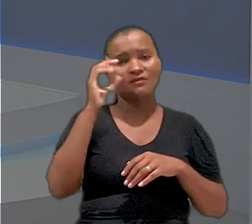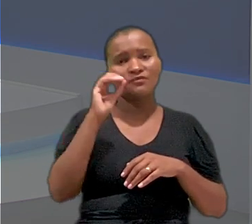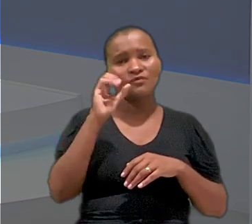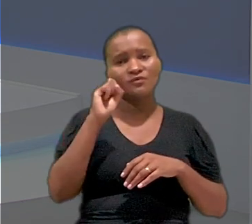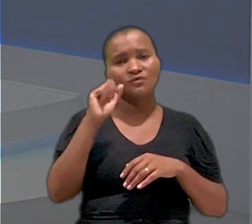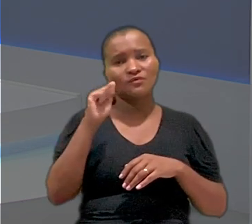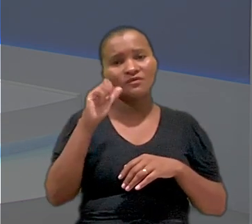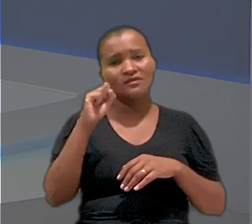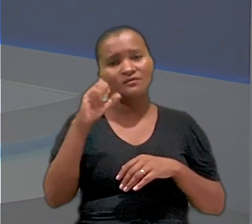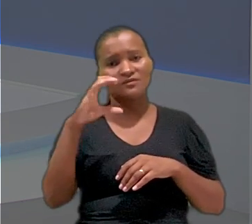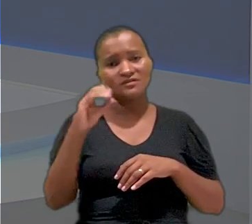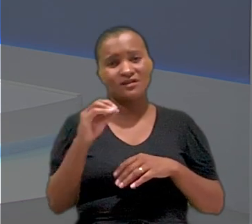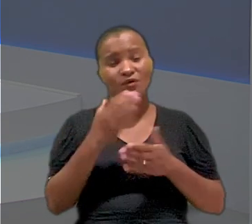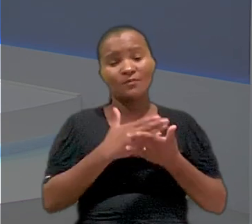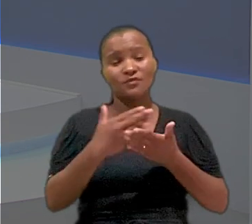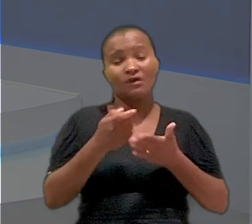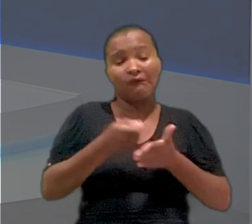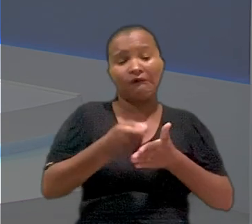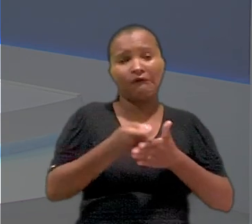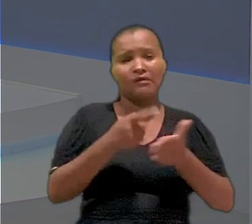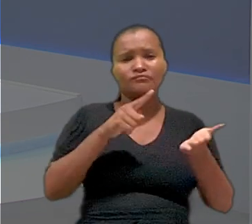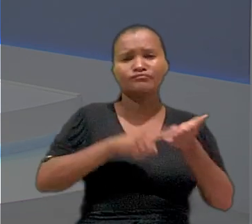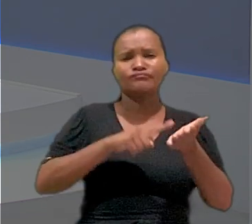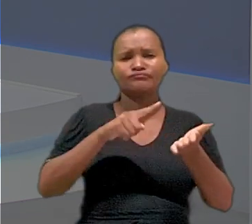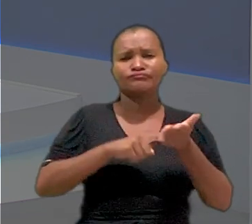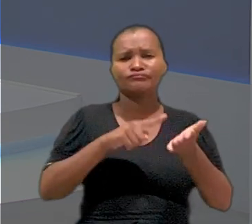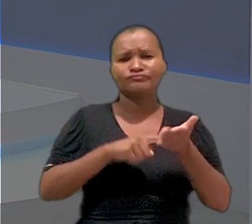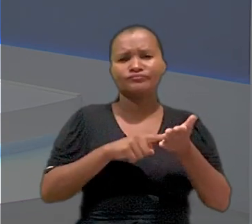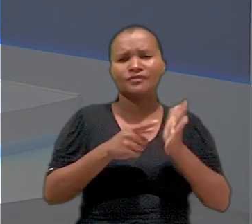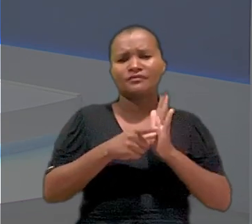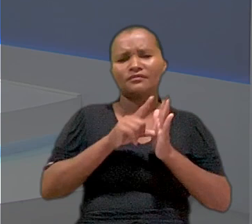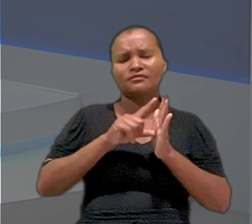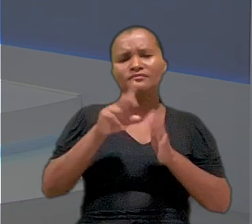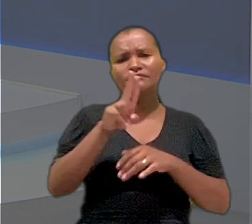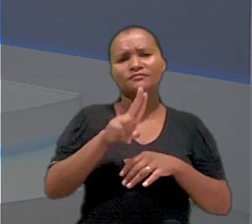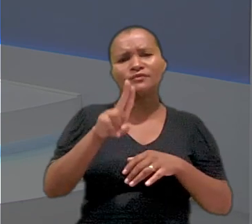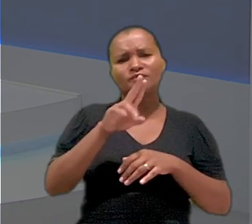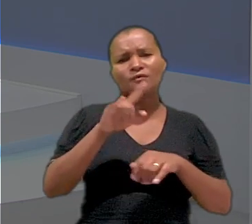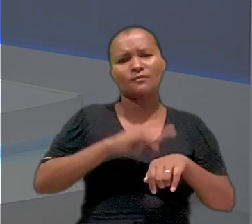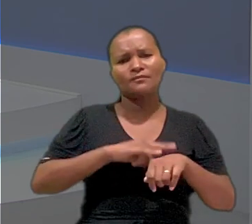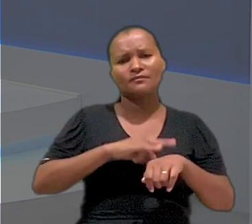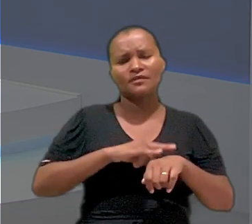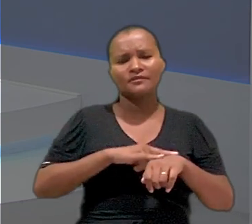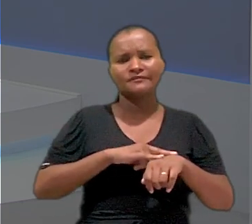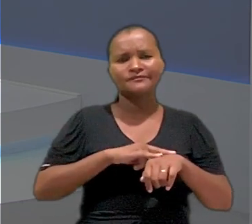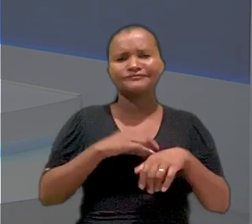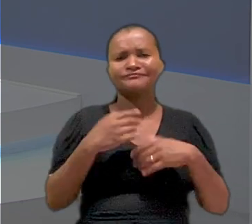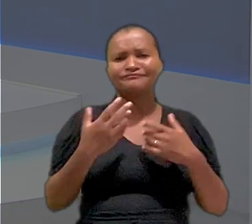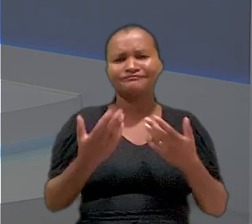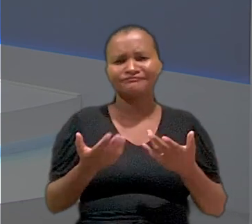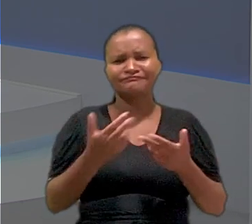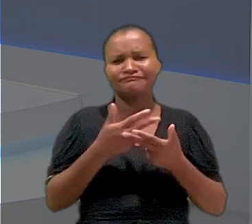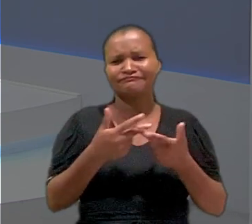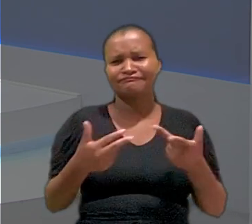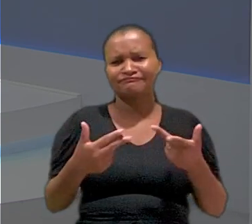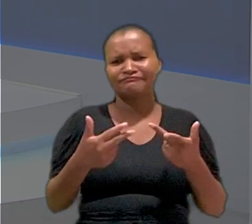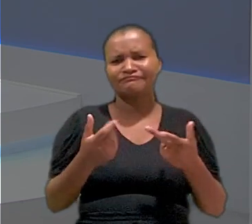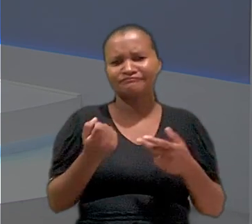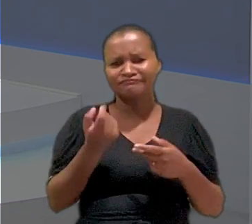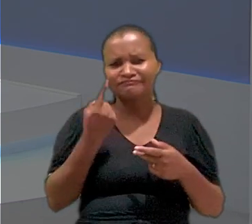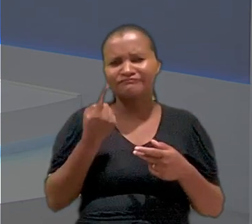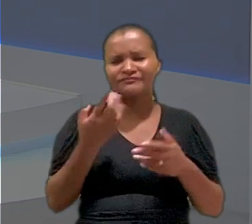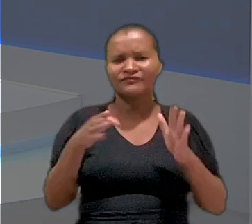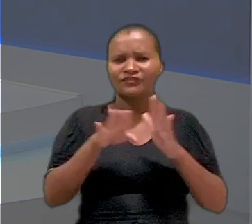Osasco, em São Paulo, que passou a exigir identificação biométrica prévia para uso do espaço. Pois essa situação